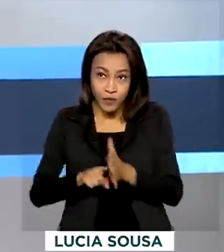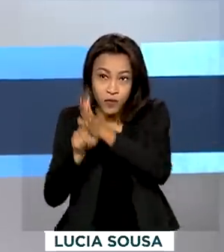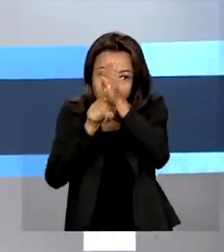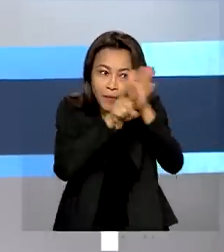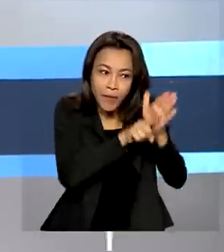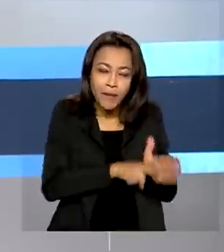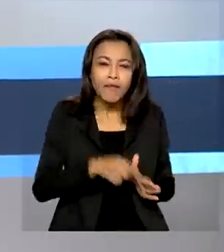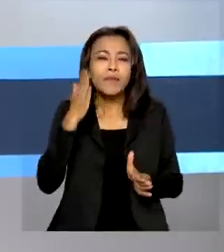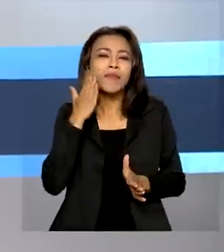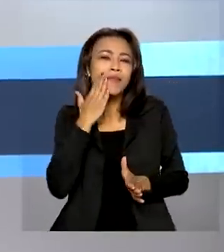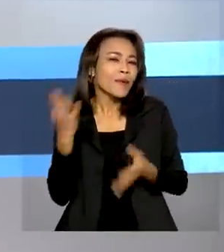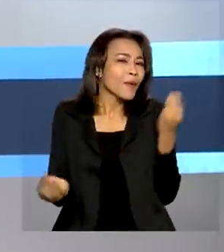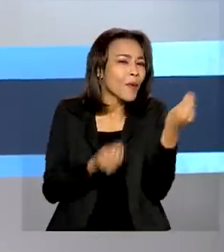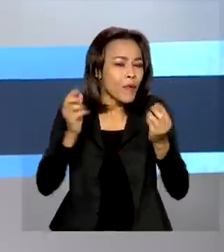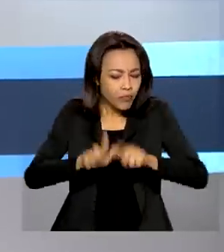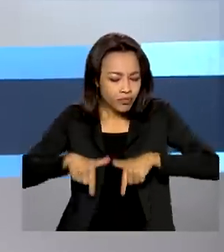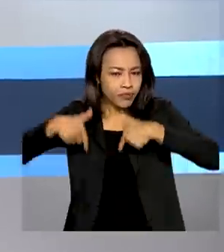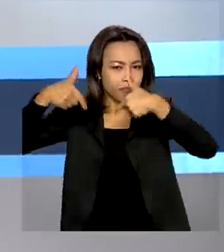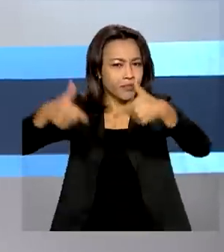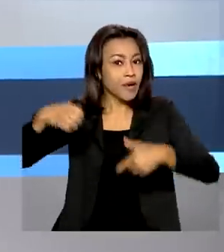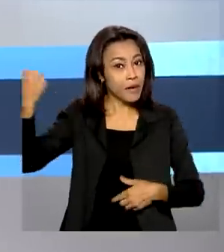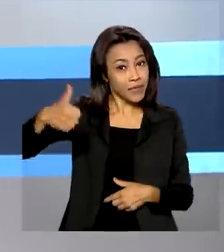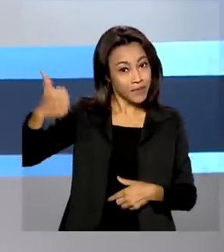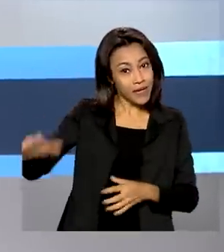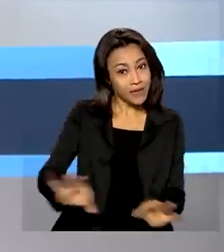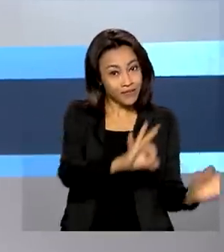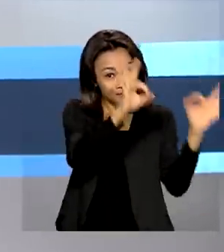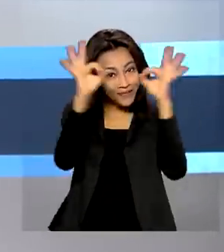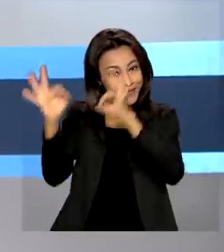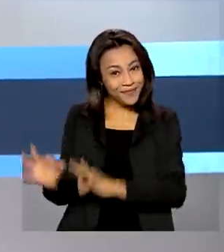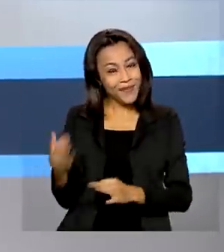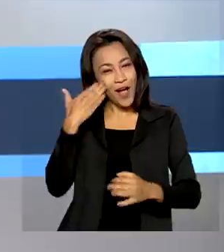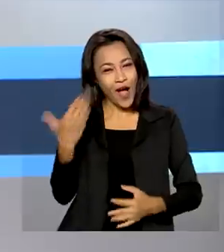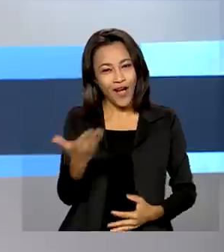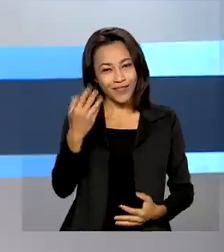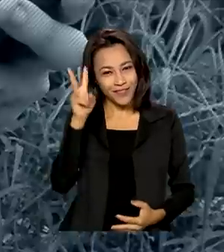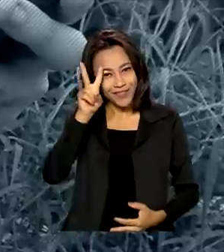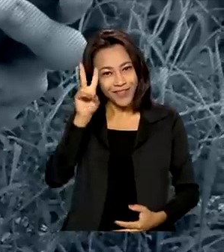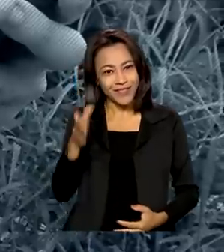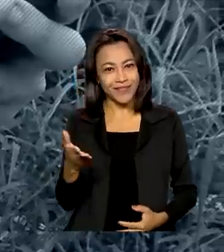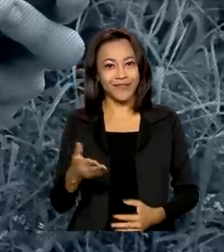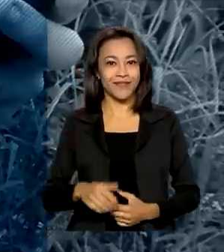enormes proporções. Na primeira reportagem, veja um pouco dessa história.